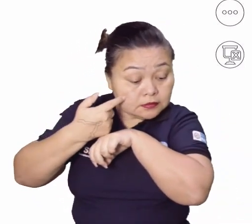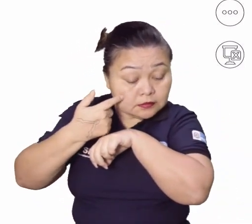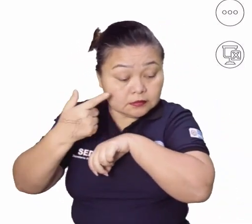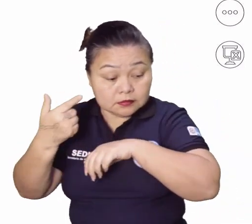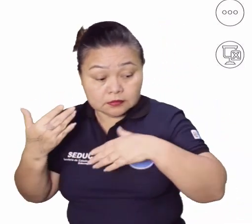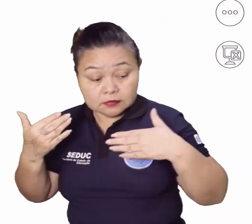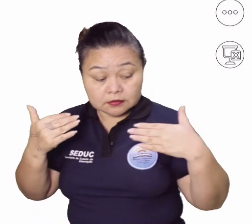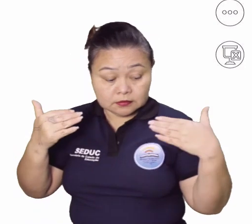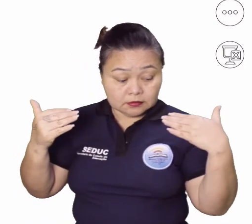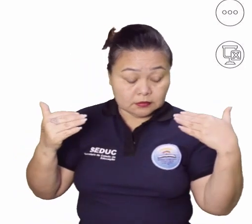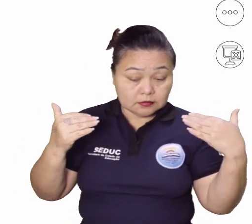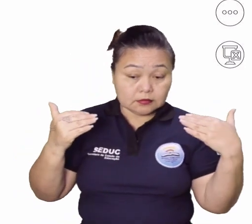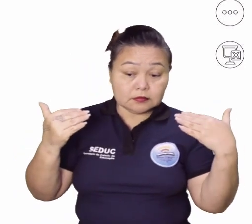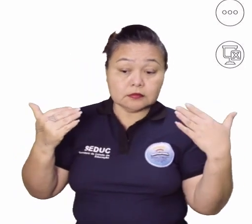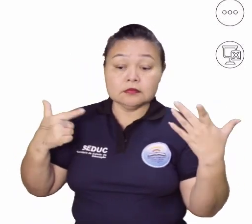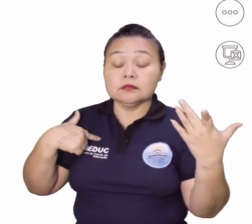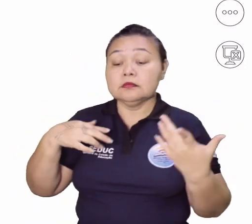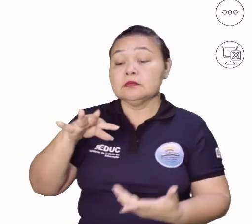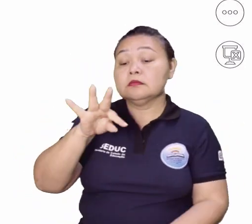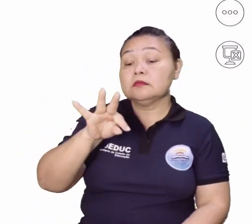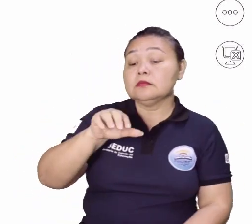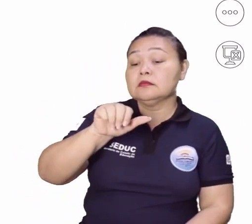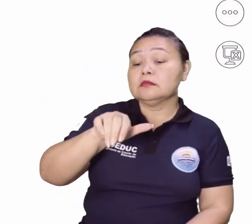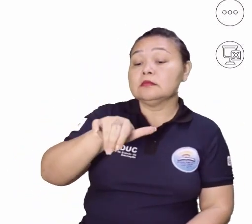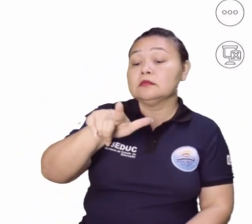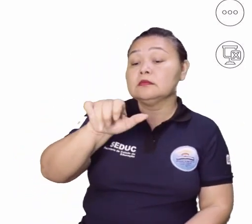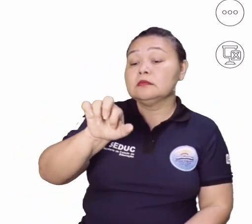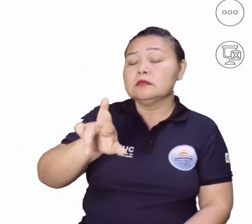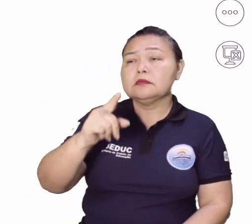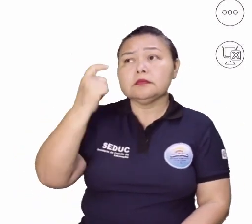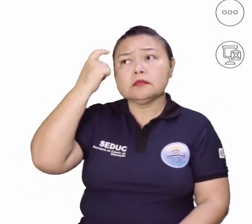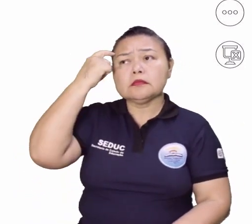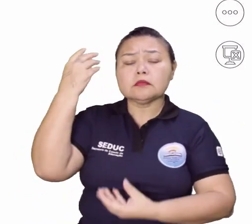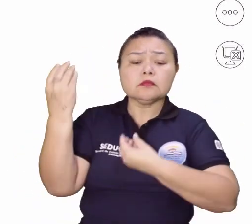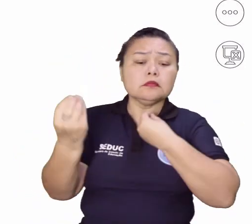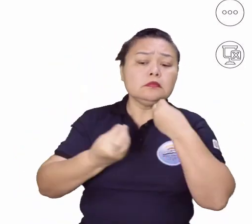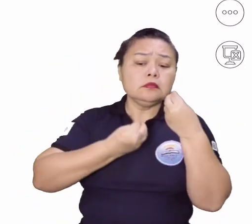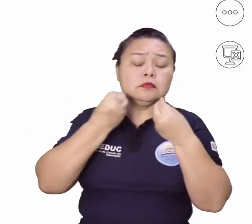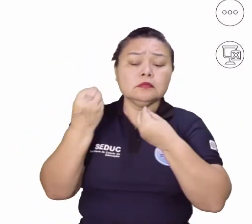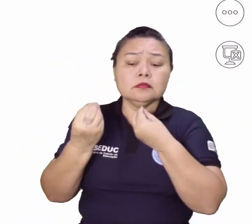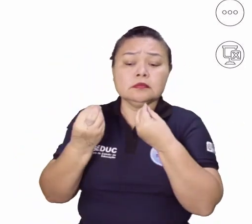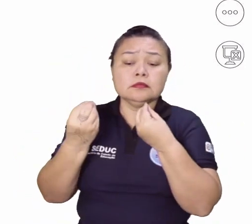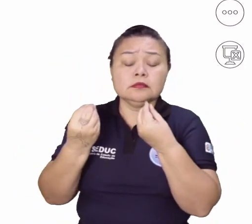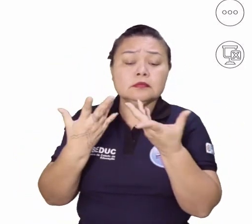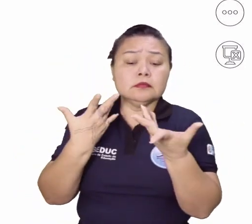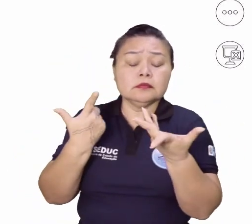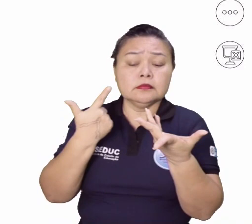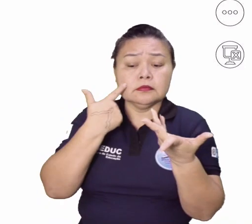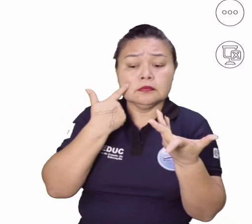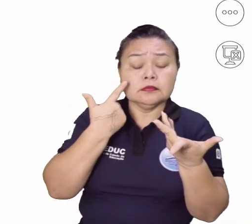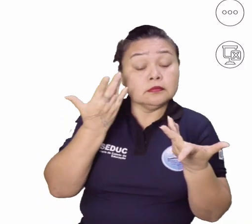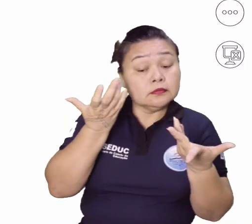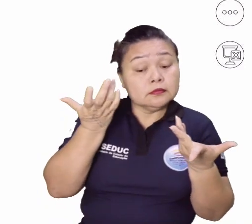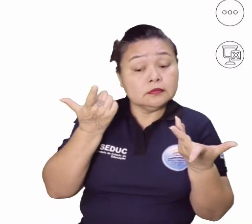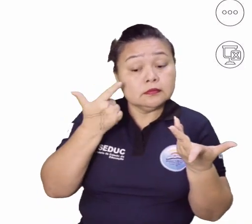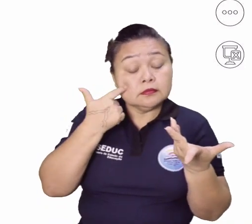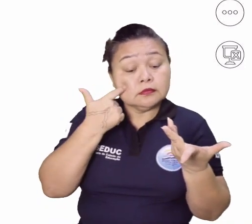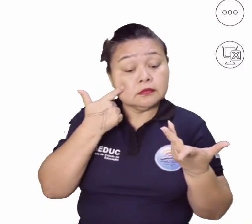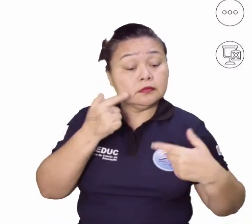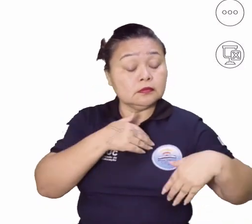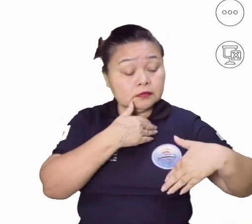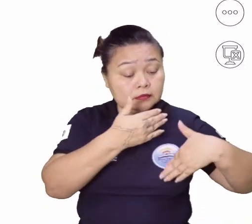já consegue entender, dentro do taylorismo, que tinha essa noção de como produzir, conforme aquilo que se fosse